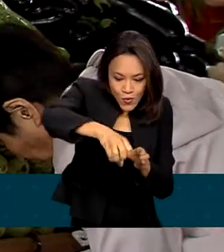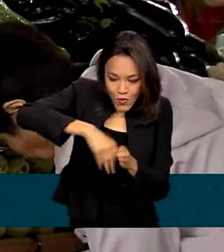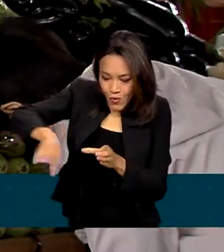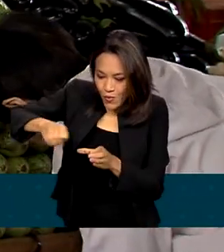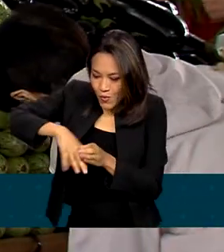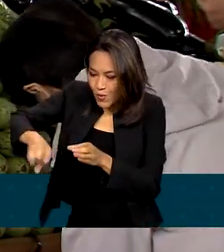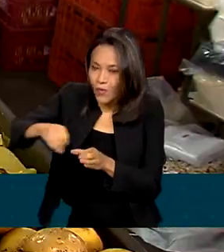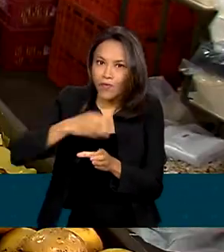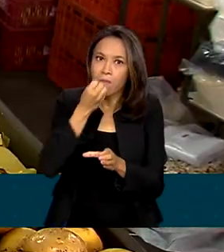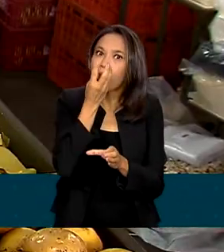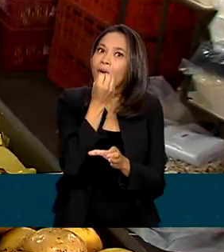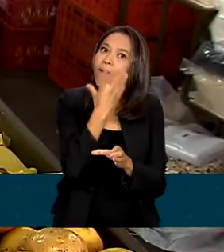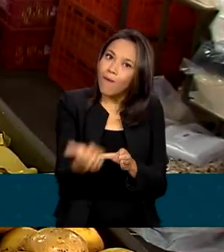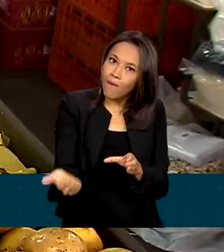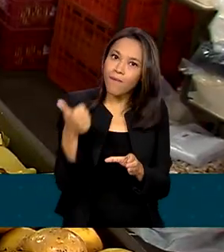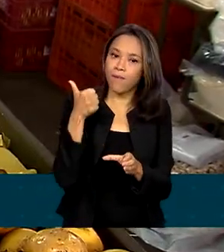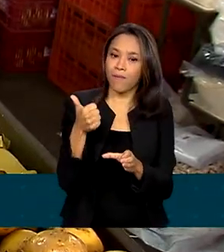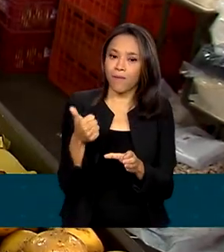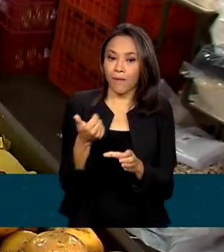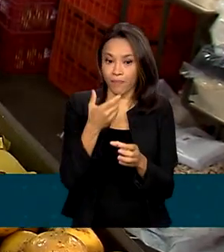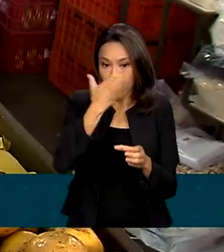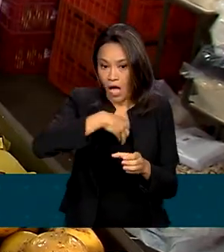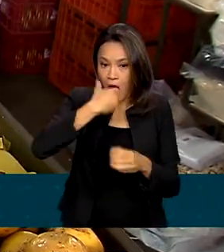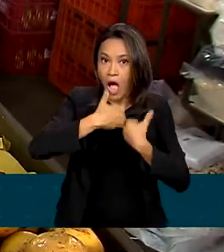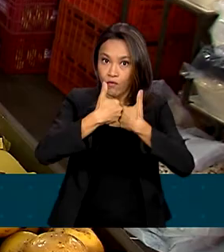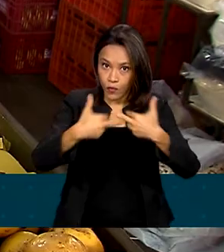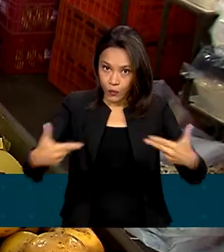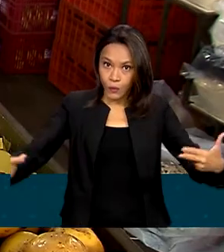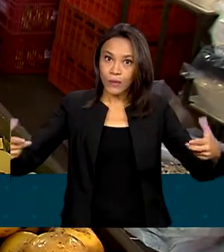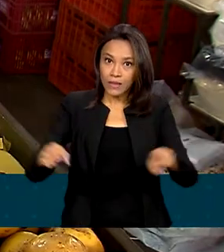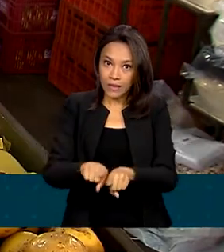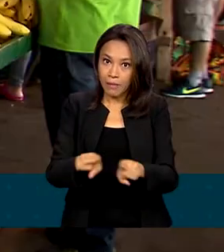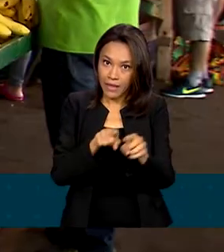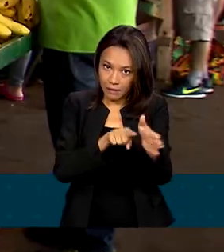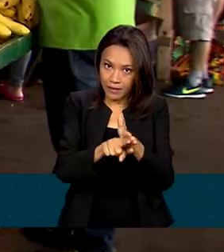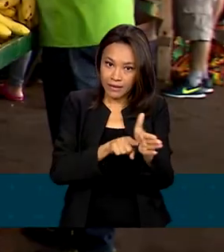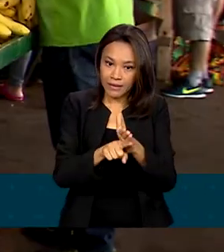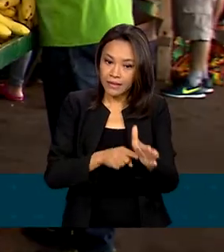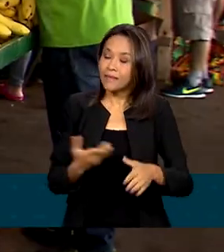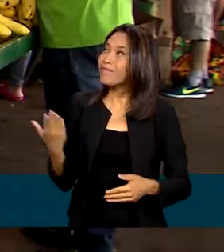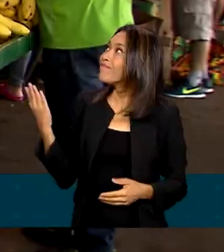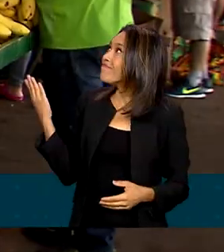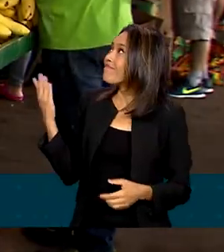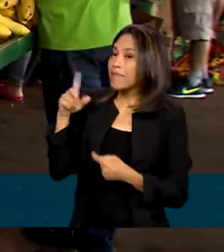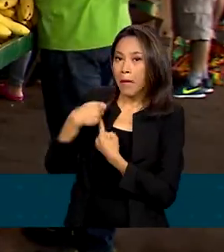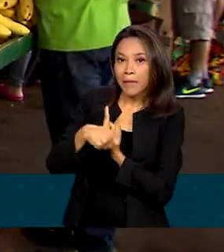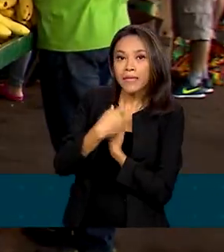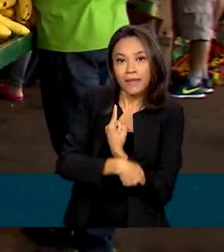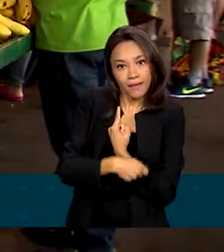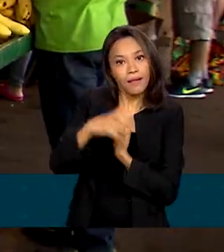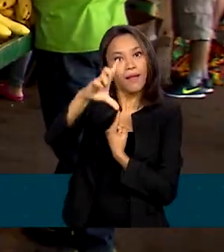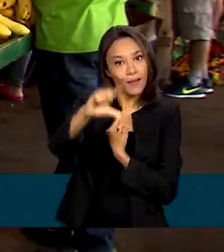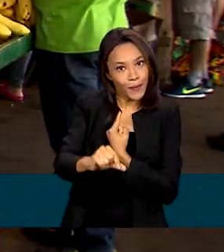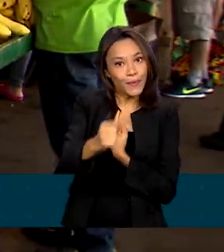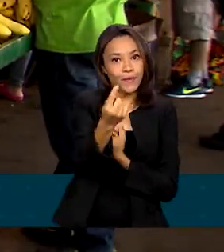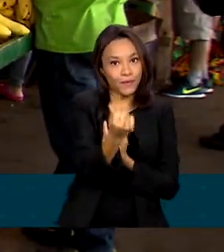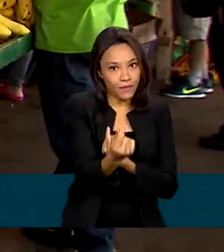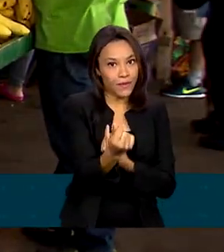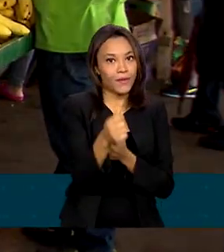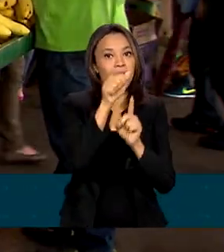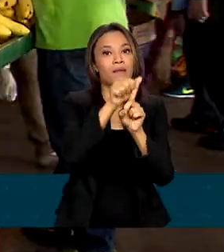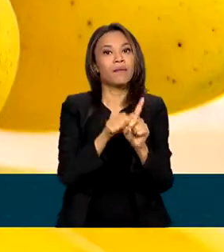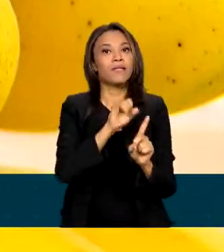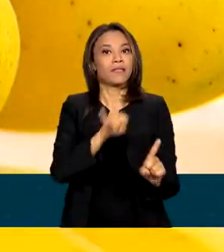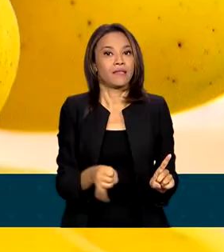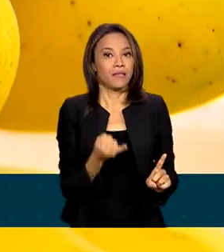intensificada. Entre as frutas analisadas na pesquisa, a banana também teve redução no preço no mês de